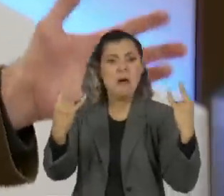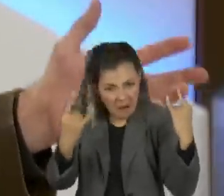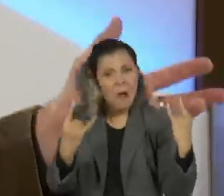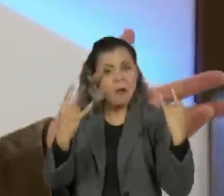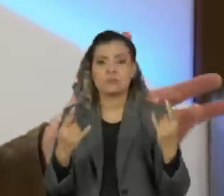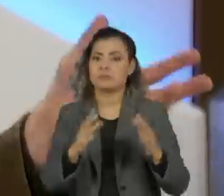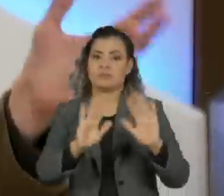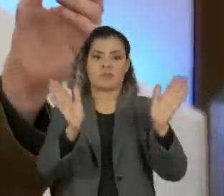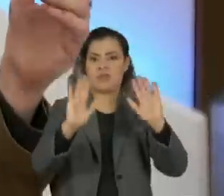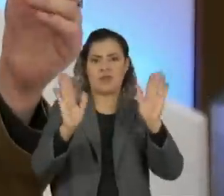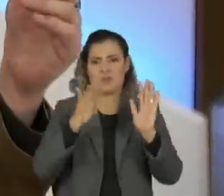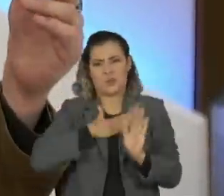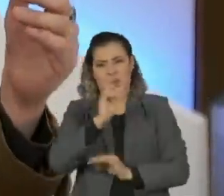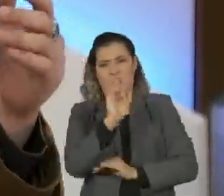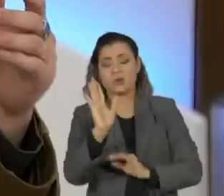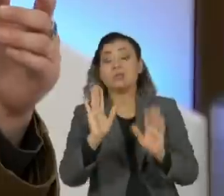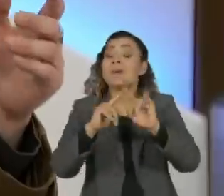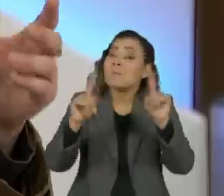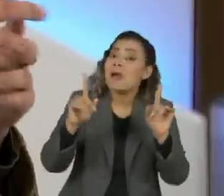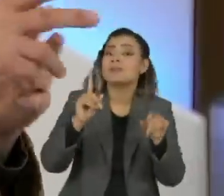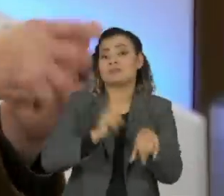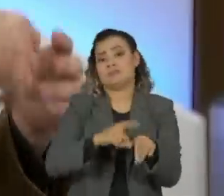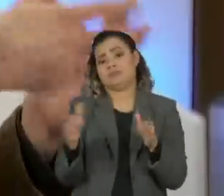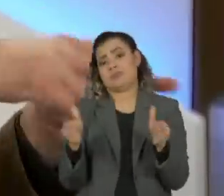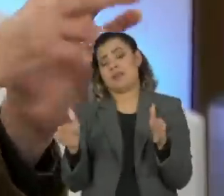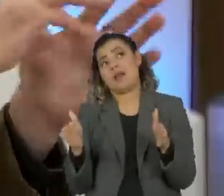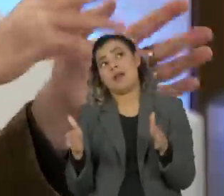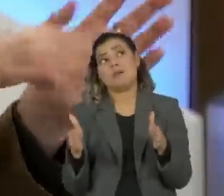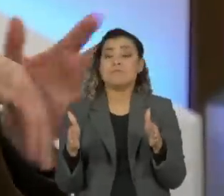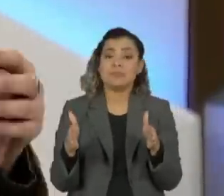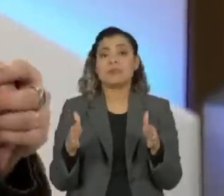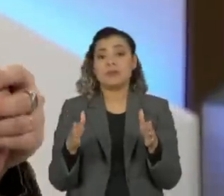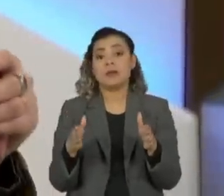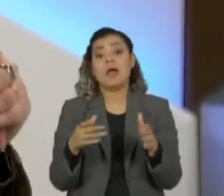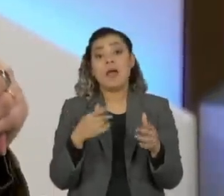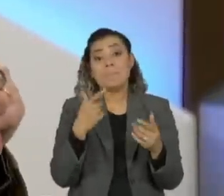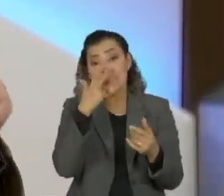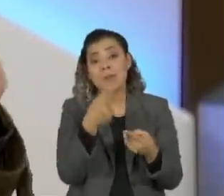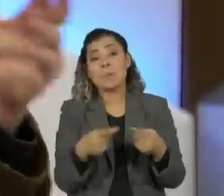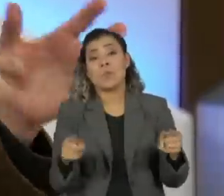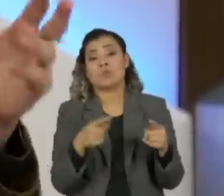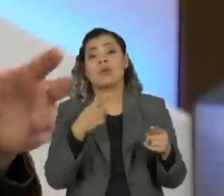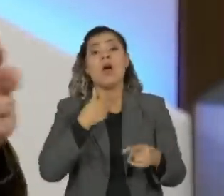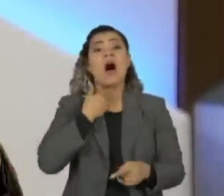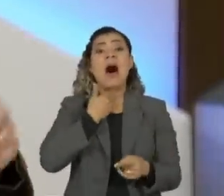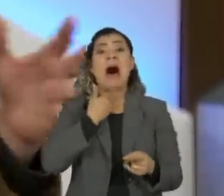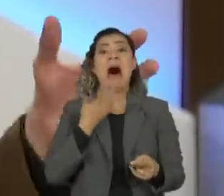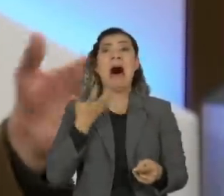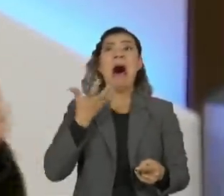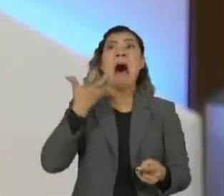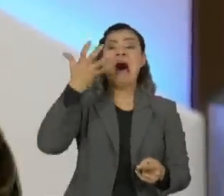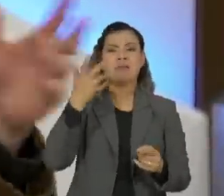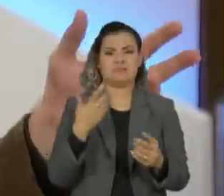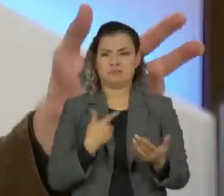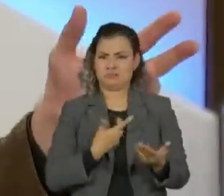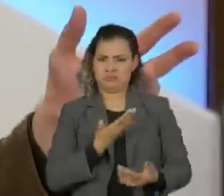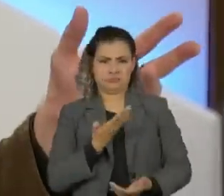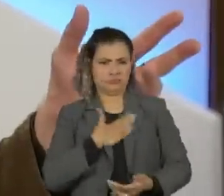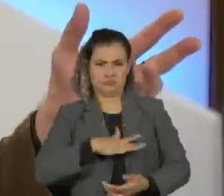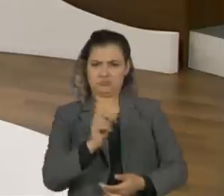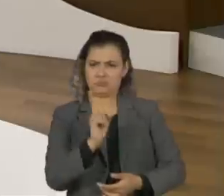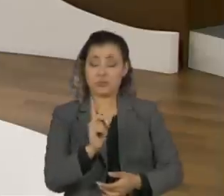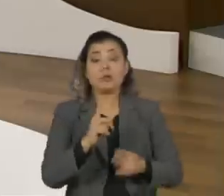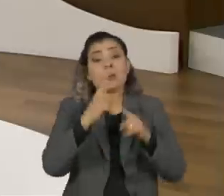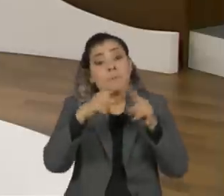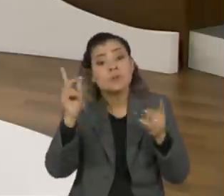bacaninha, não, não é bacaninha, eu não gosto. Mas agora, tá, eu gosto de música pesada. Mas eu pensei assim, mais pesado que a bateria da Mangueira, impossível. É, pois